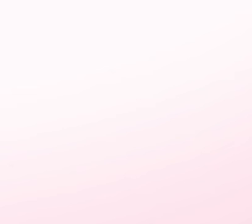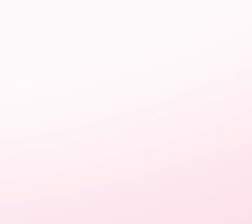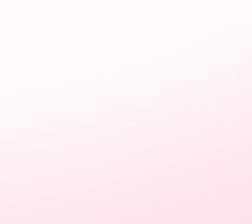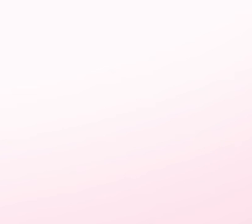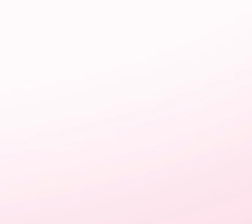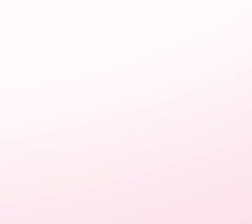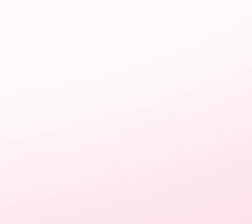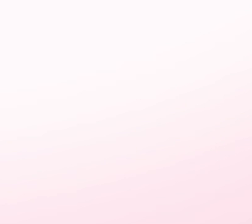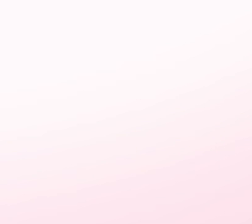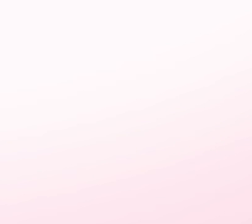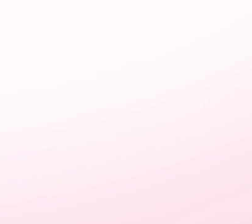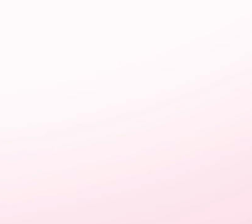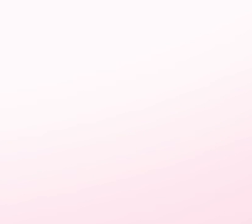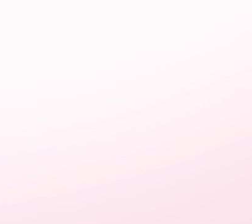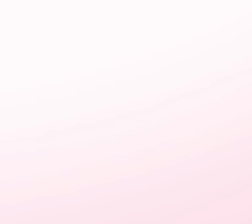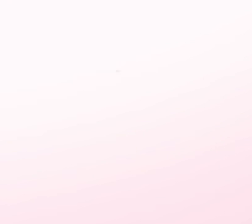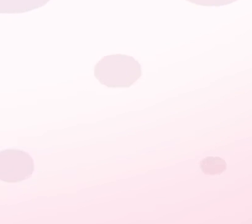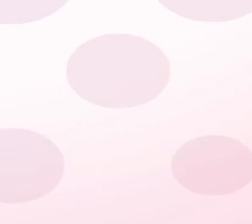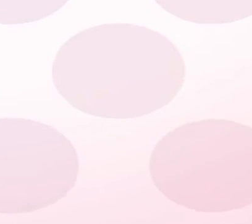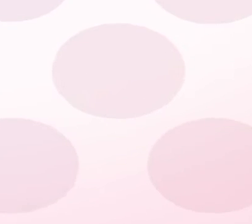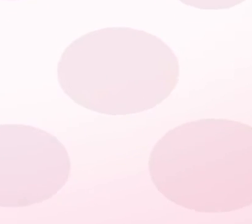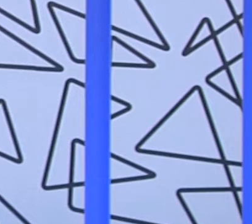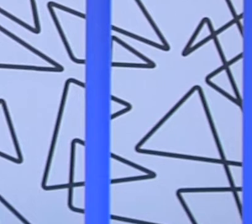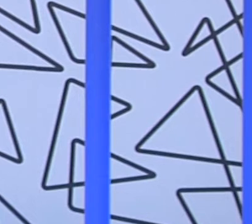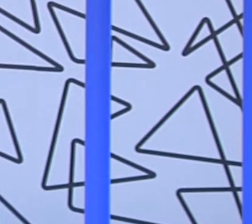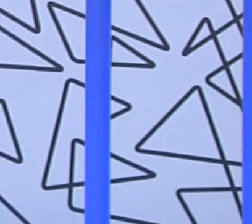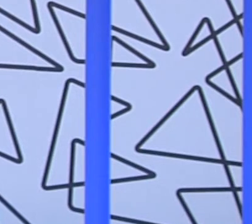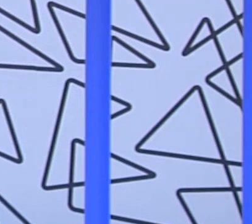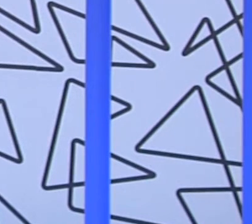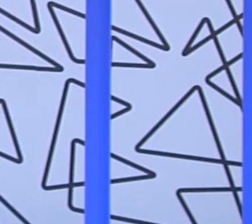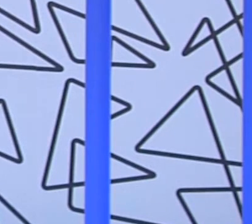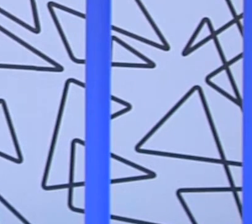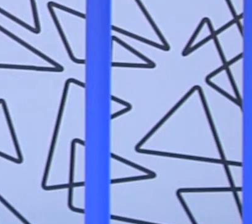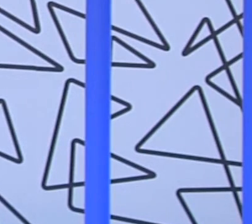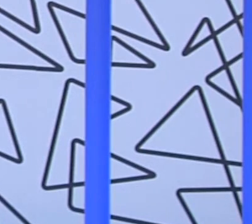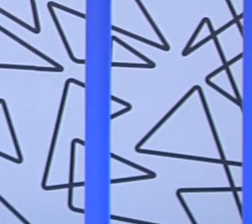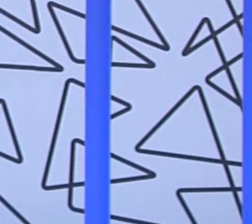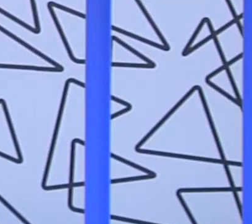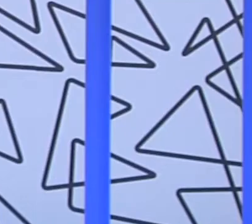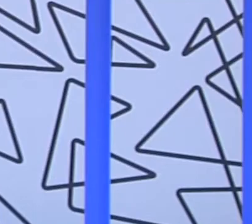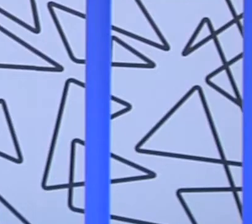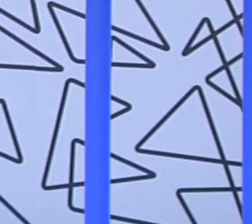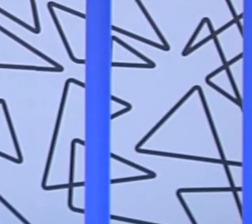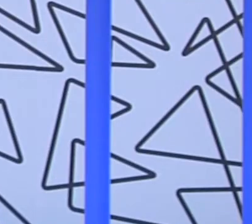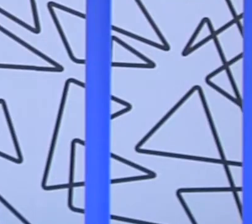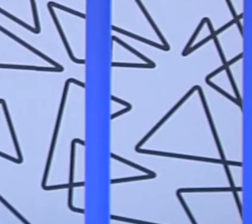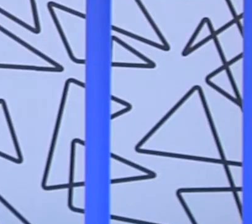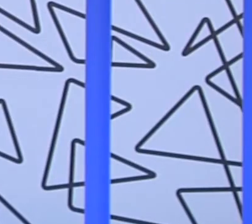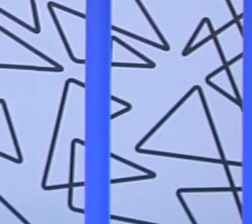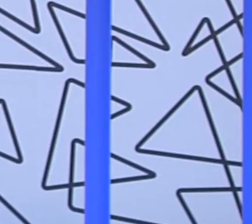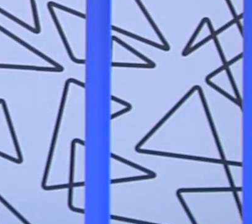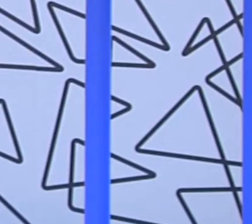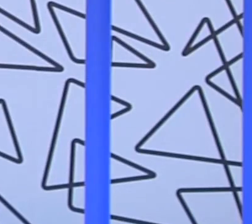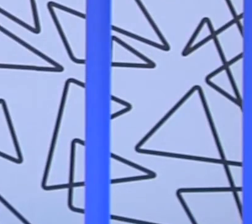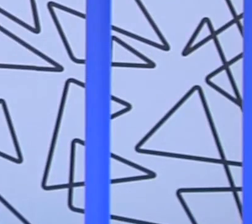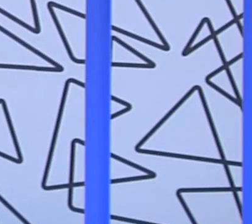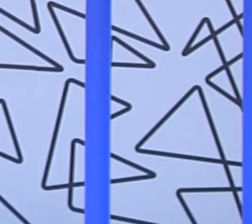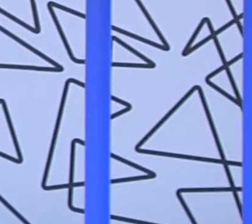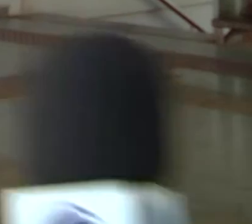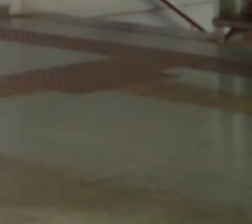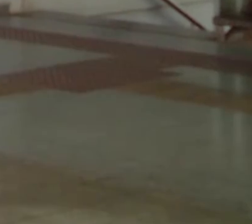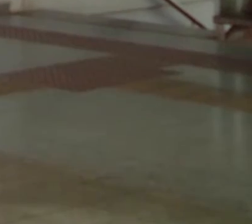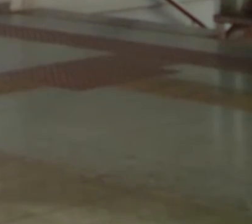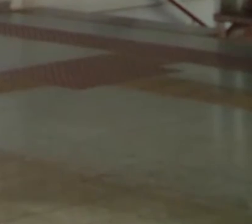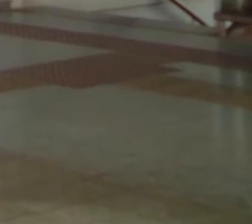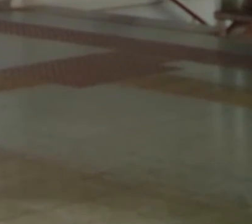show começa às 19 horas e a entrada é gratuita. E para você que quer curtir o feriado em casa, presta atenção nessas dicas.